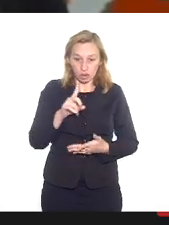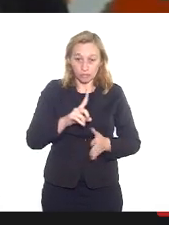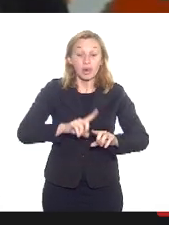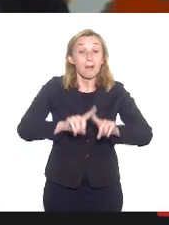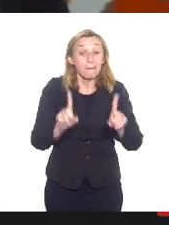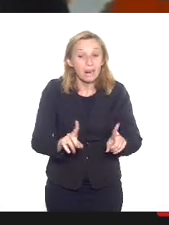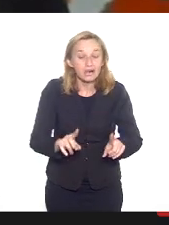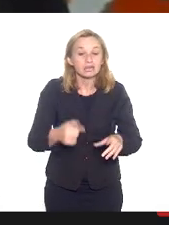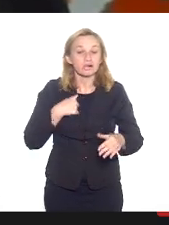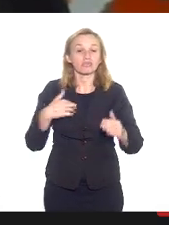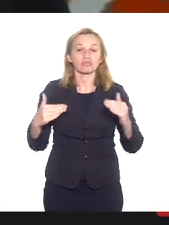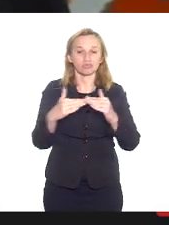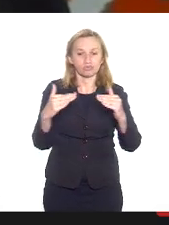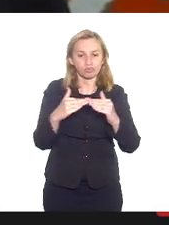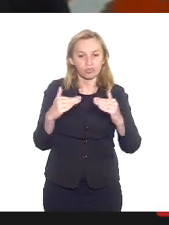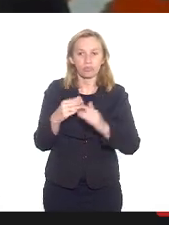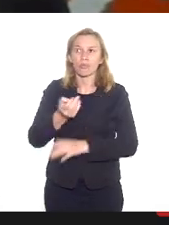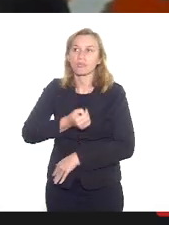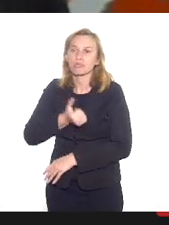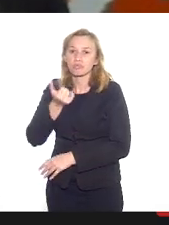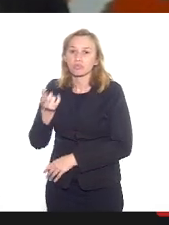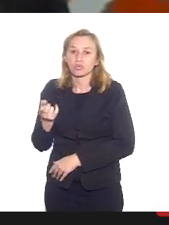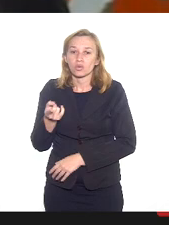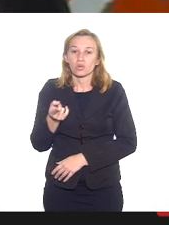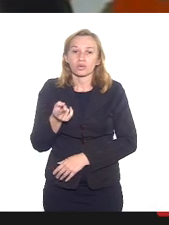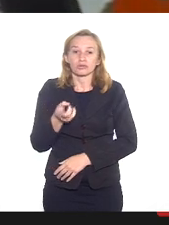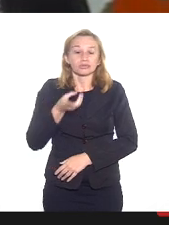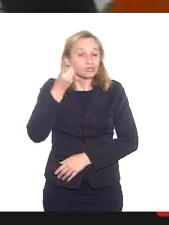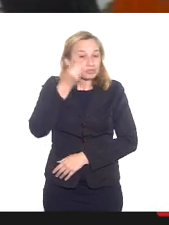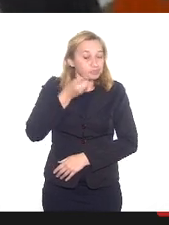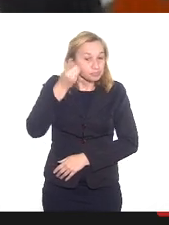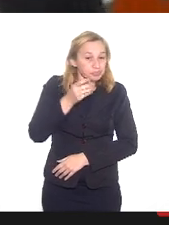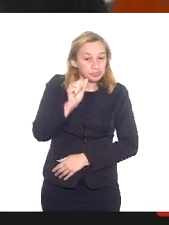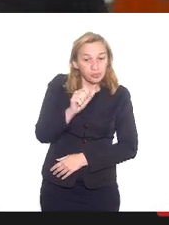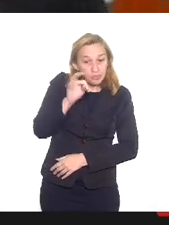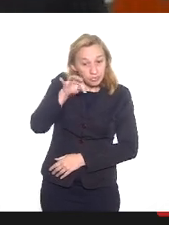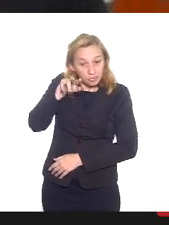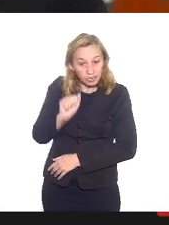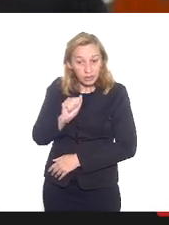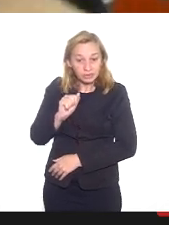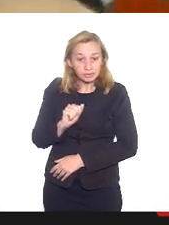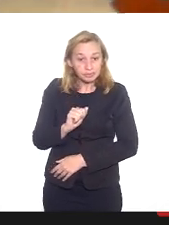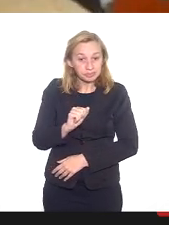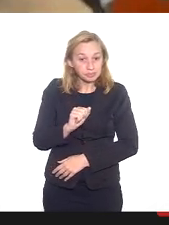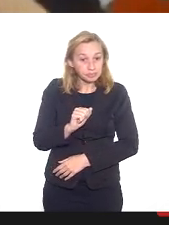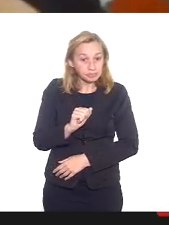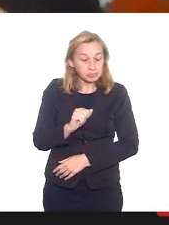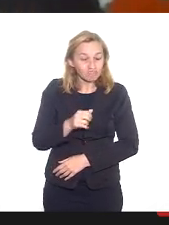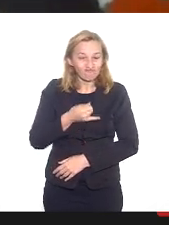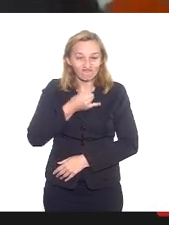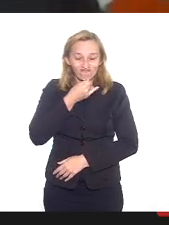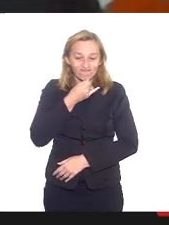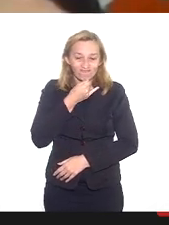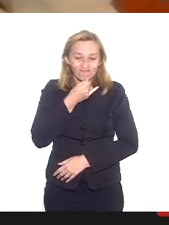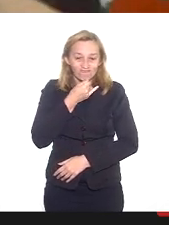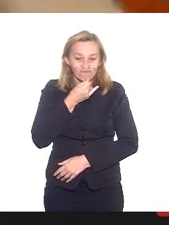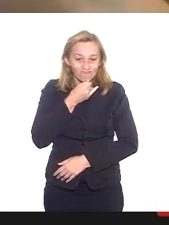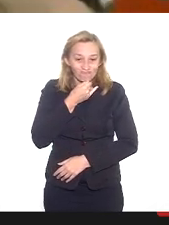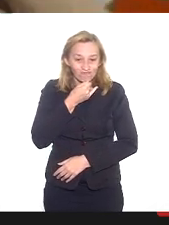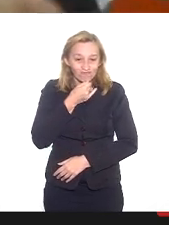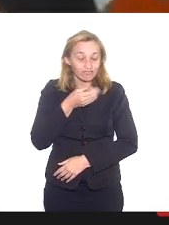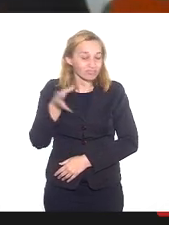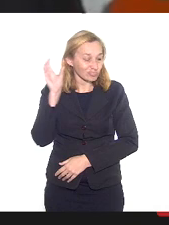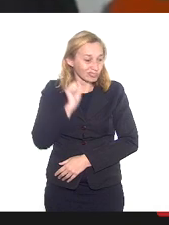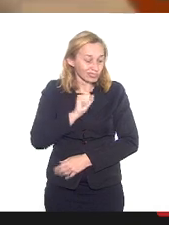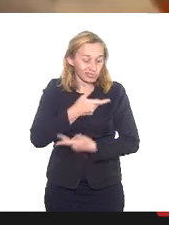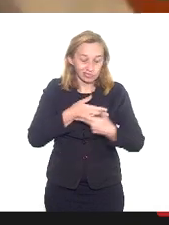eu concordo um pouco com o deputado Átila Nunes que a gente me angustia a gente ouvir